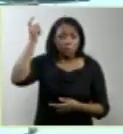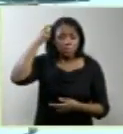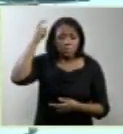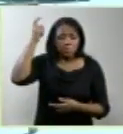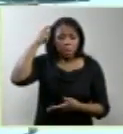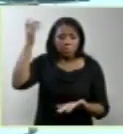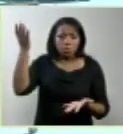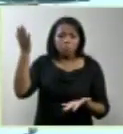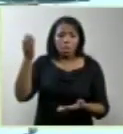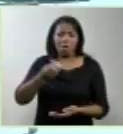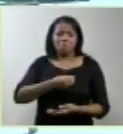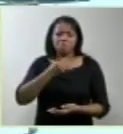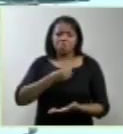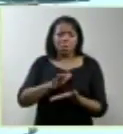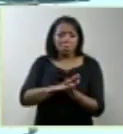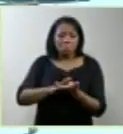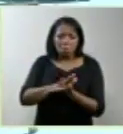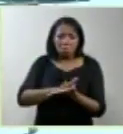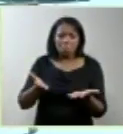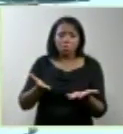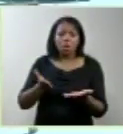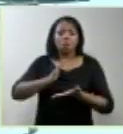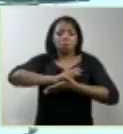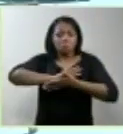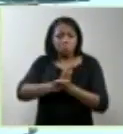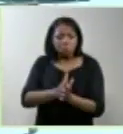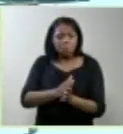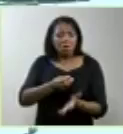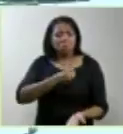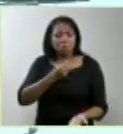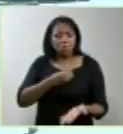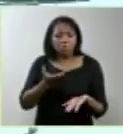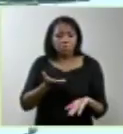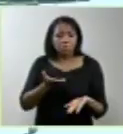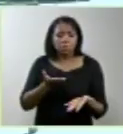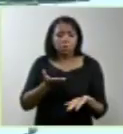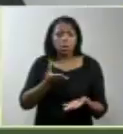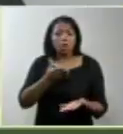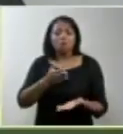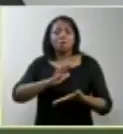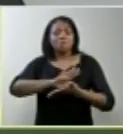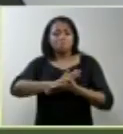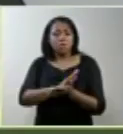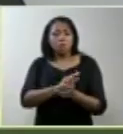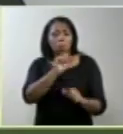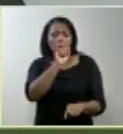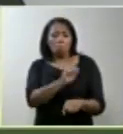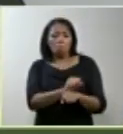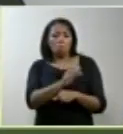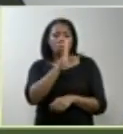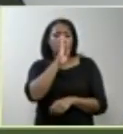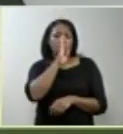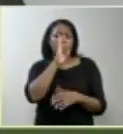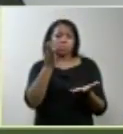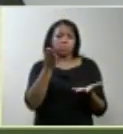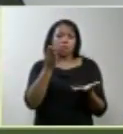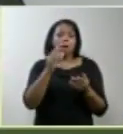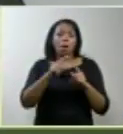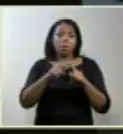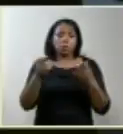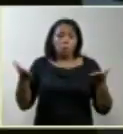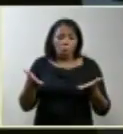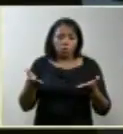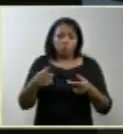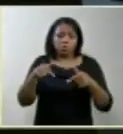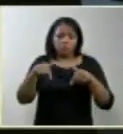falado em vida inútil, é falado em vida com pouca qualidade, é falado em vida vegetativa. E eu me surpreendi muito hoje aqui ao